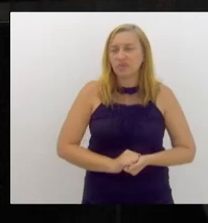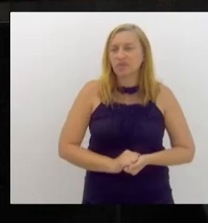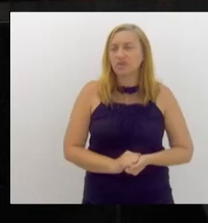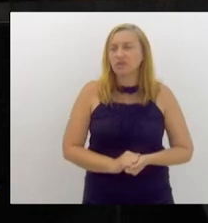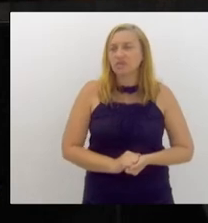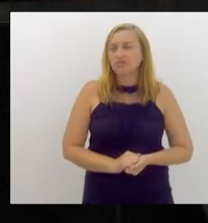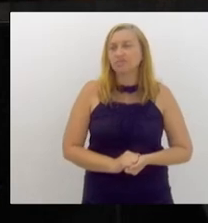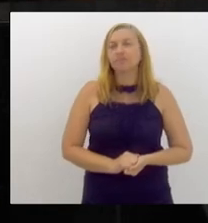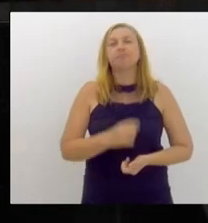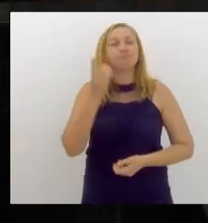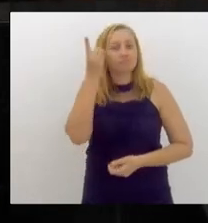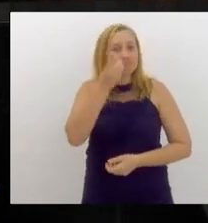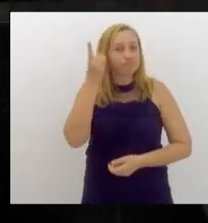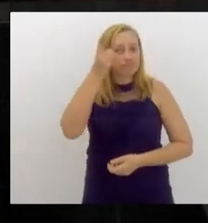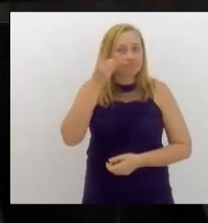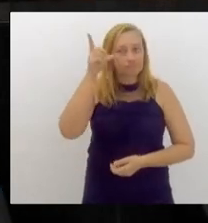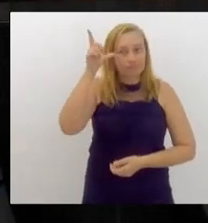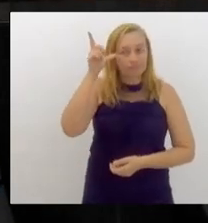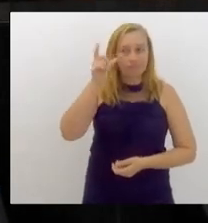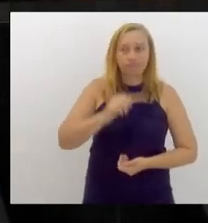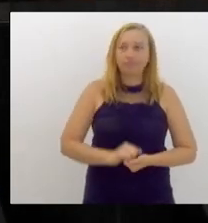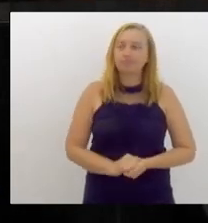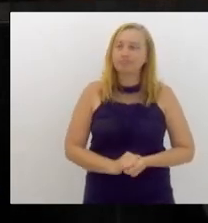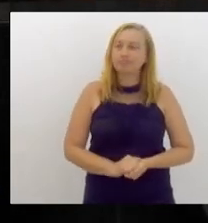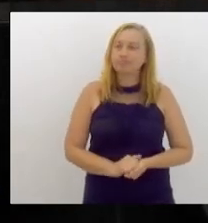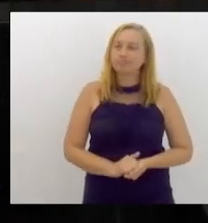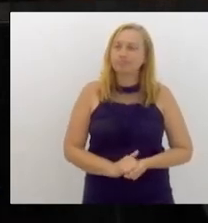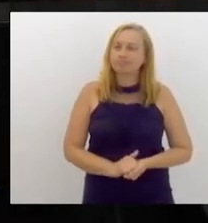Deputada Lucinha, a senhora